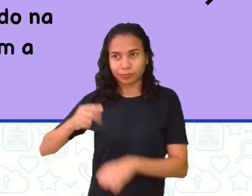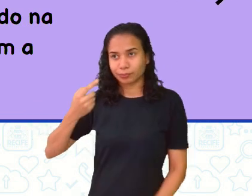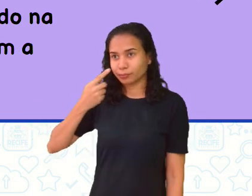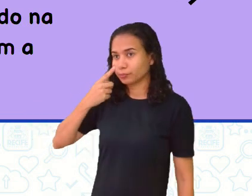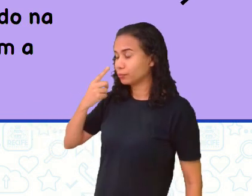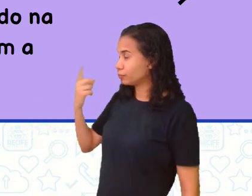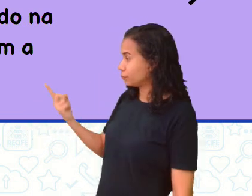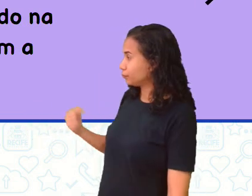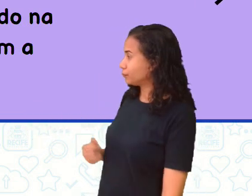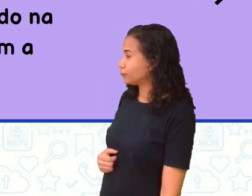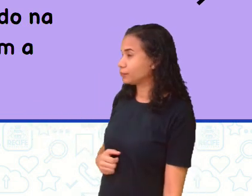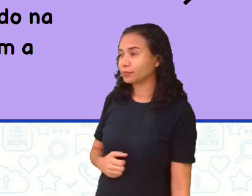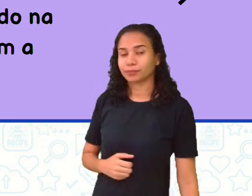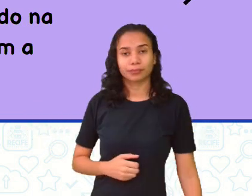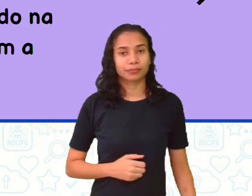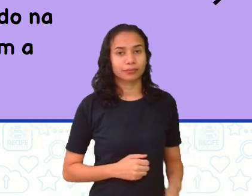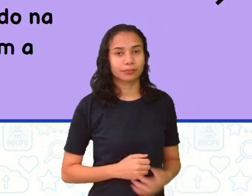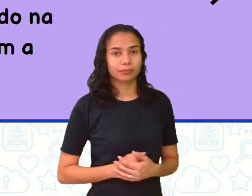Tá?